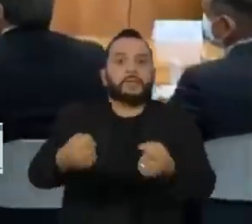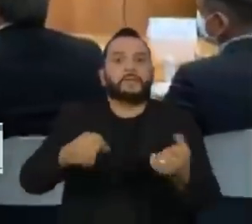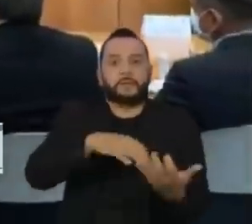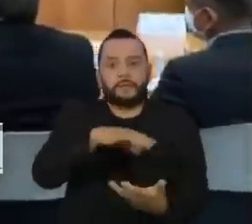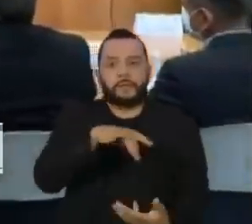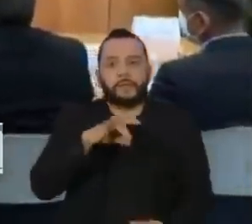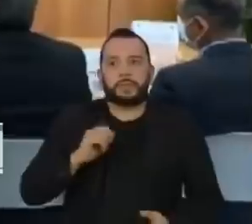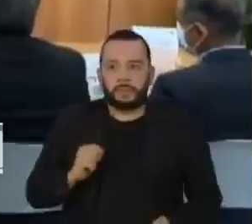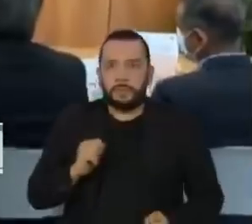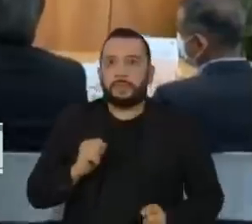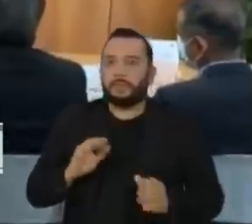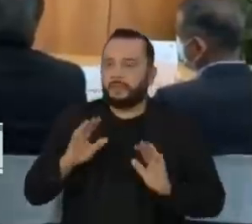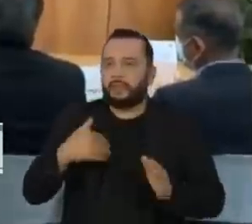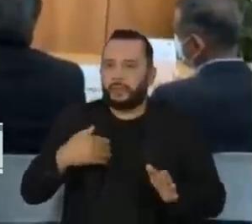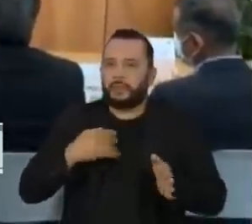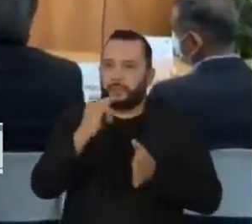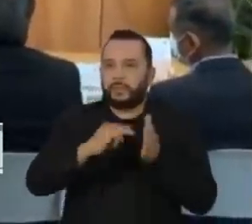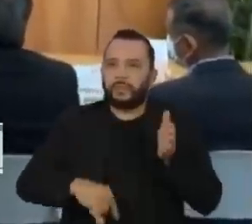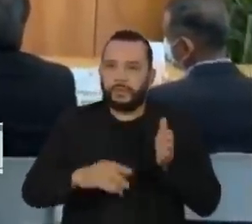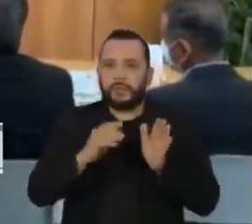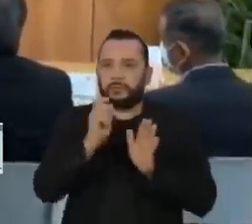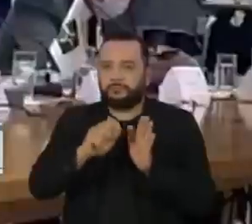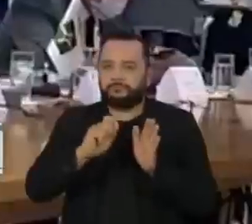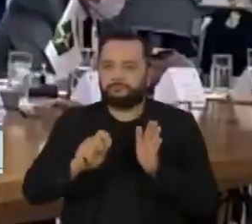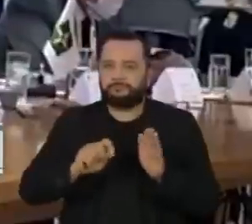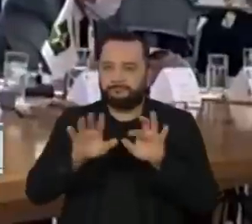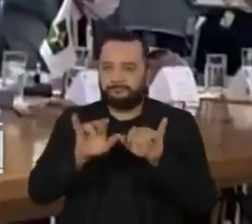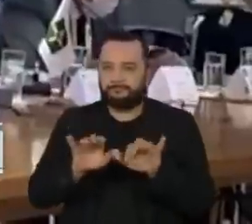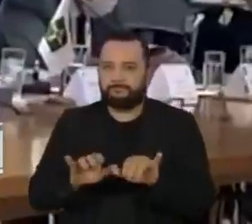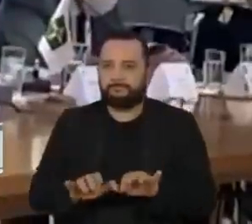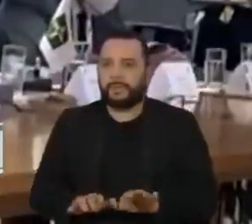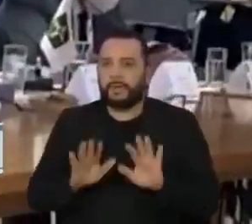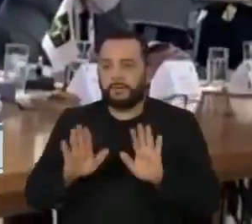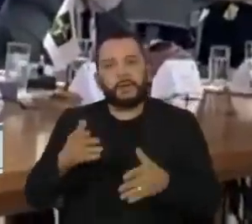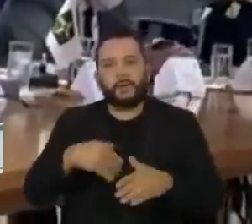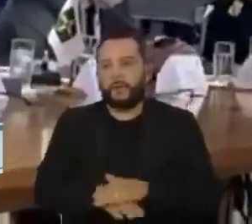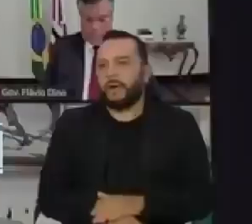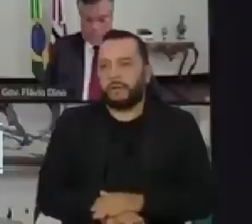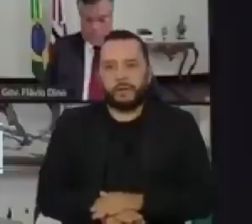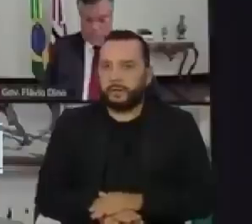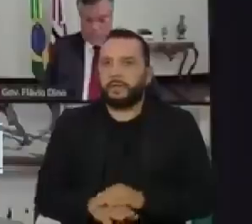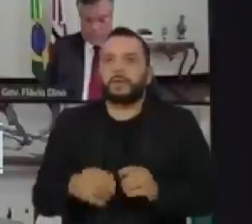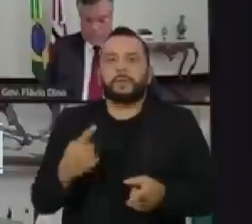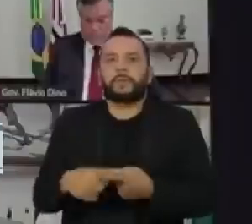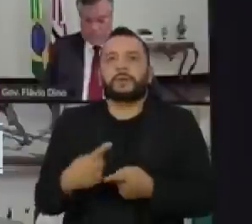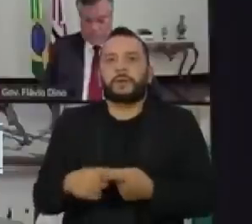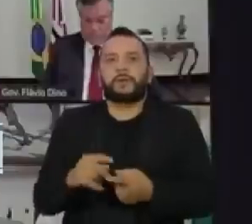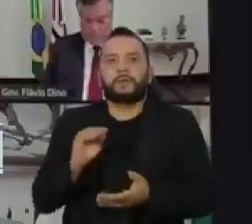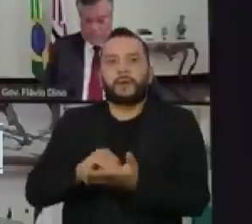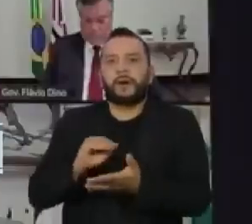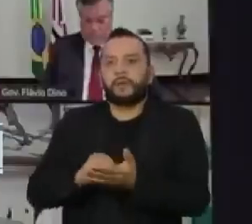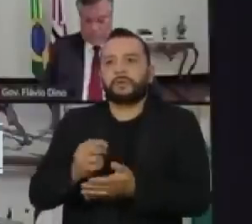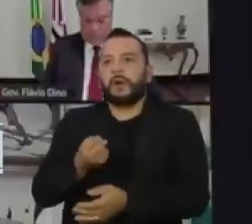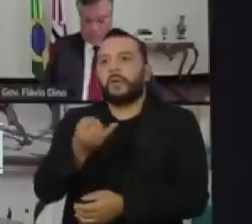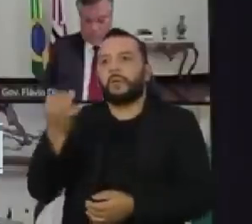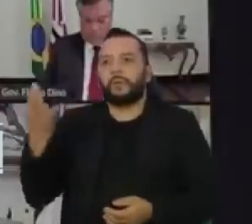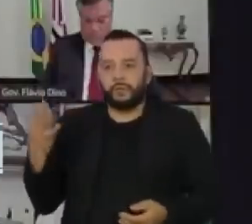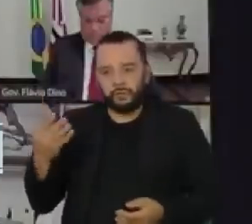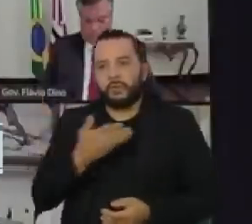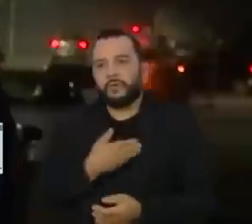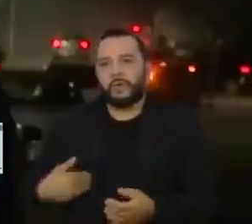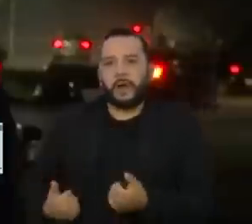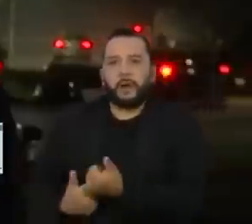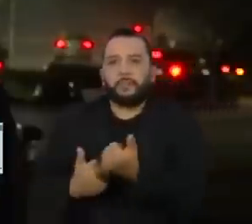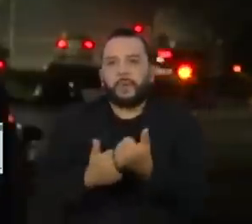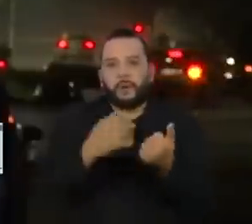da democracia. O documento chegou a ser rascunhado, mas permaneceu na gaveta por falta de apoio de governadores ligados a